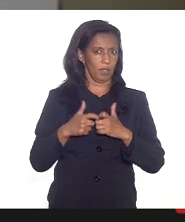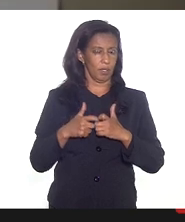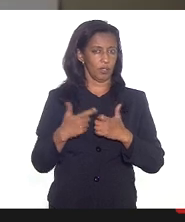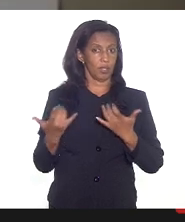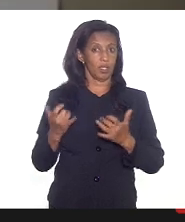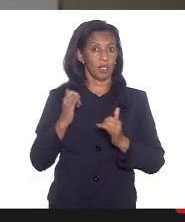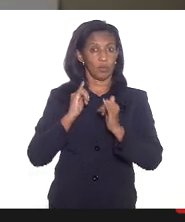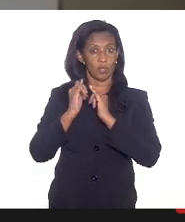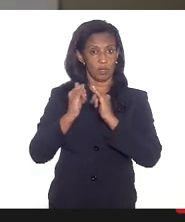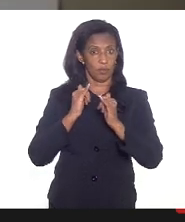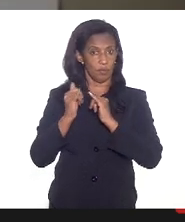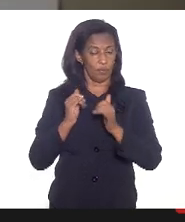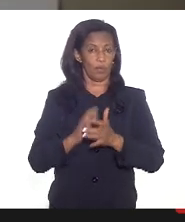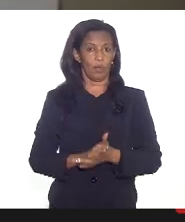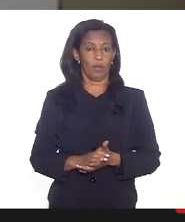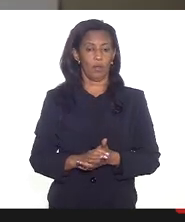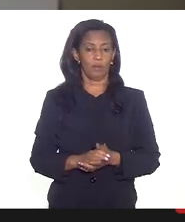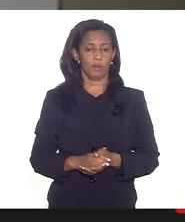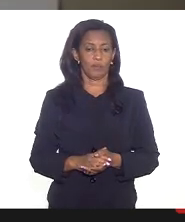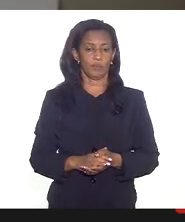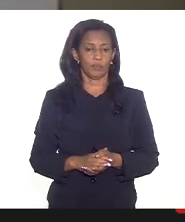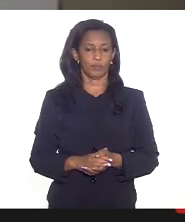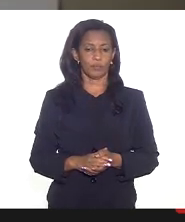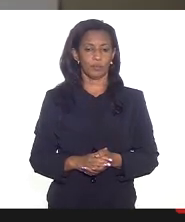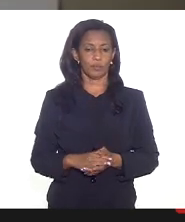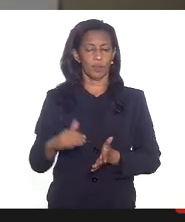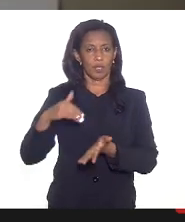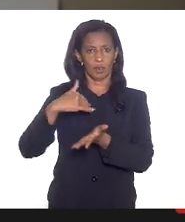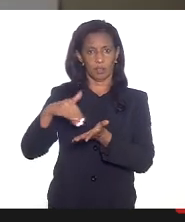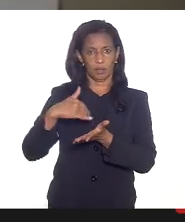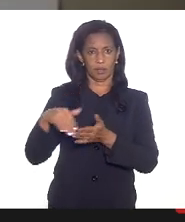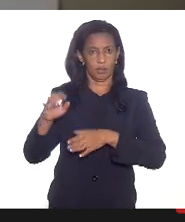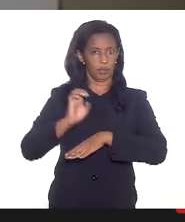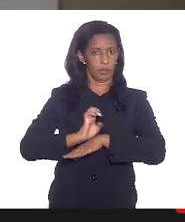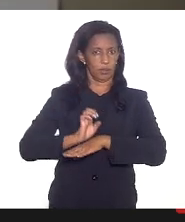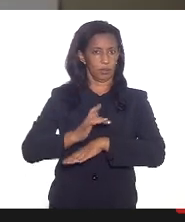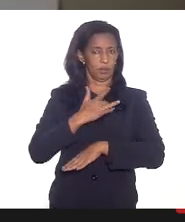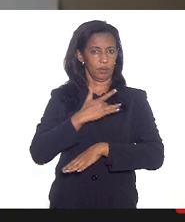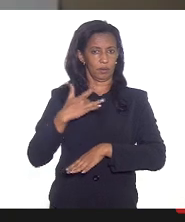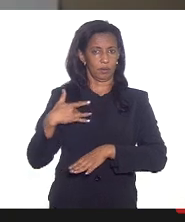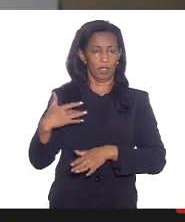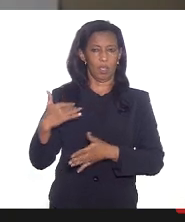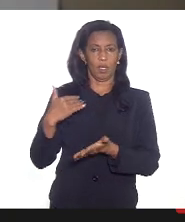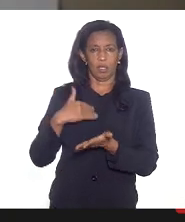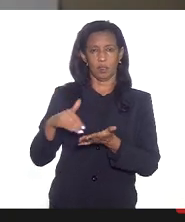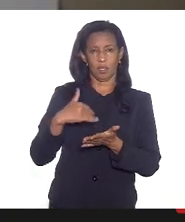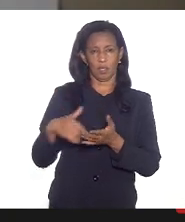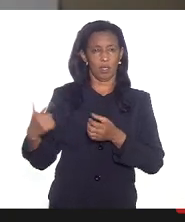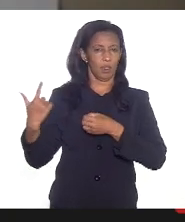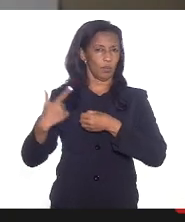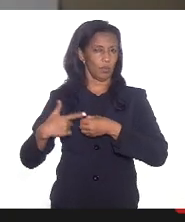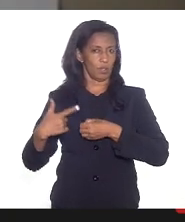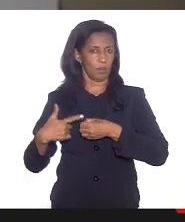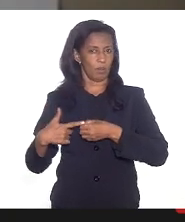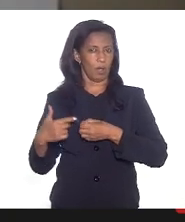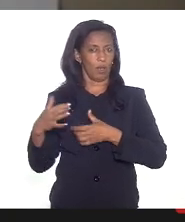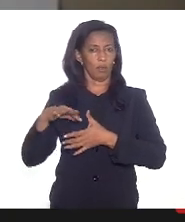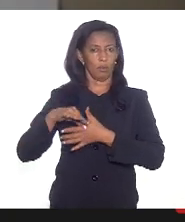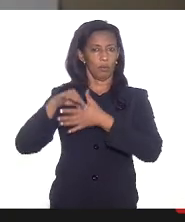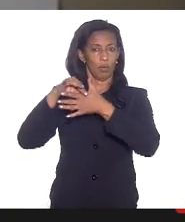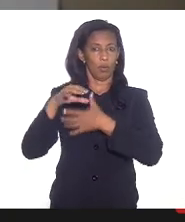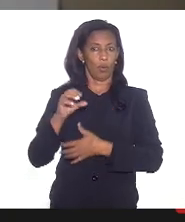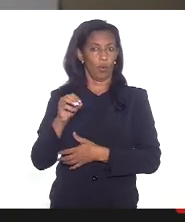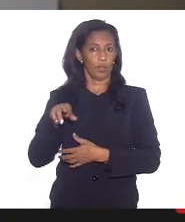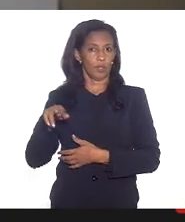nos informam a secretaria estadual de saúde a secretaria municipal e o representante do